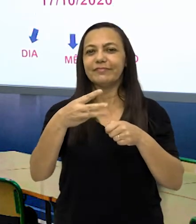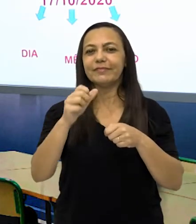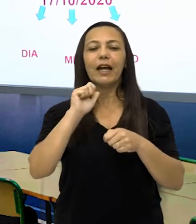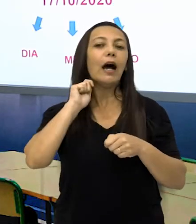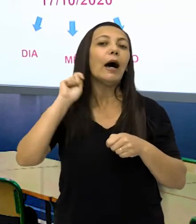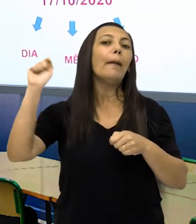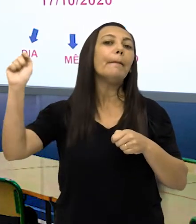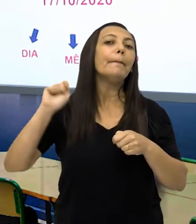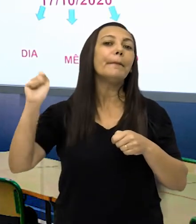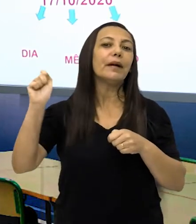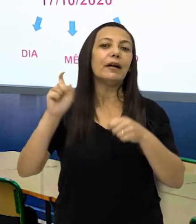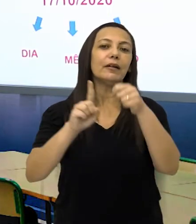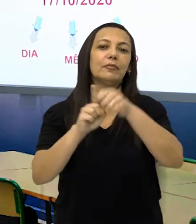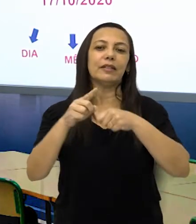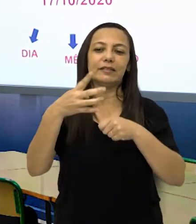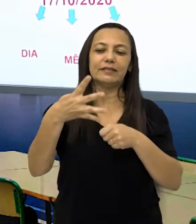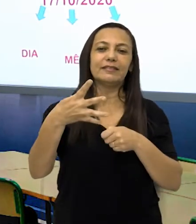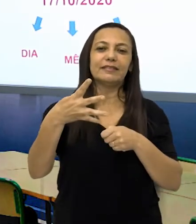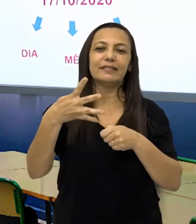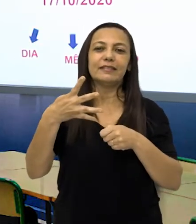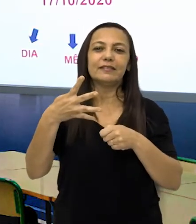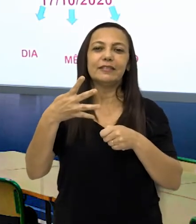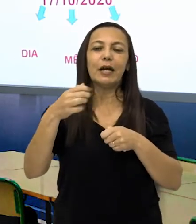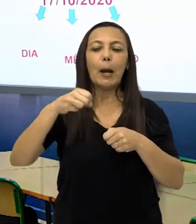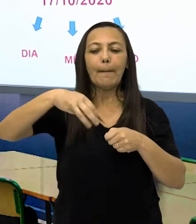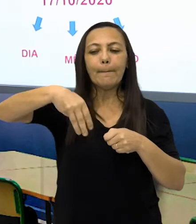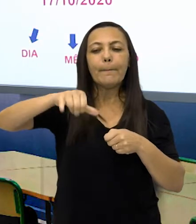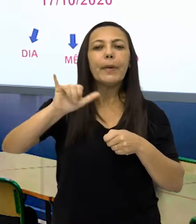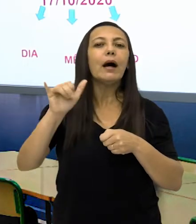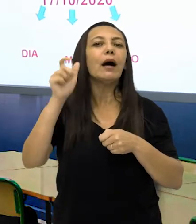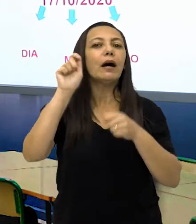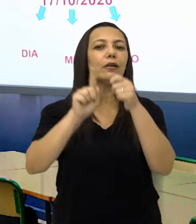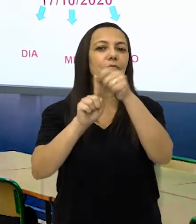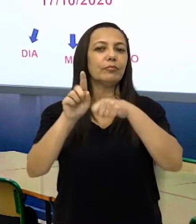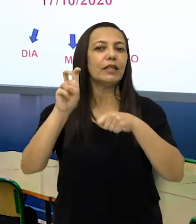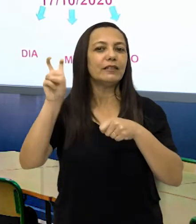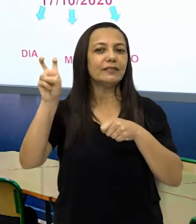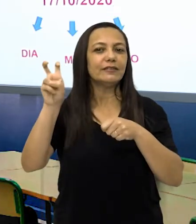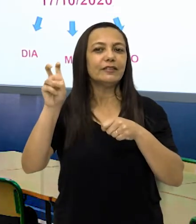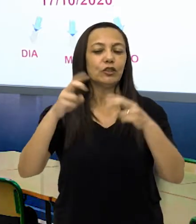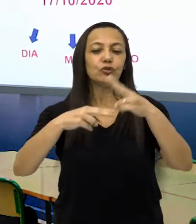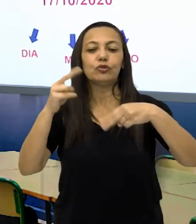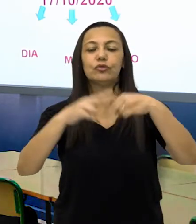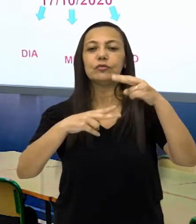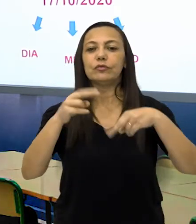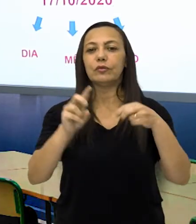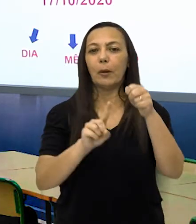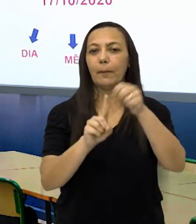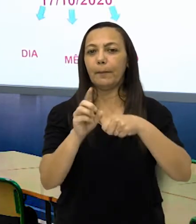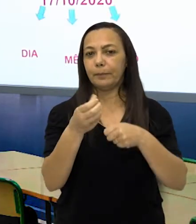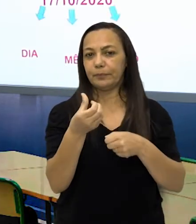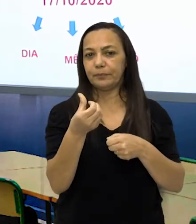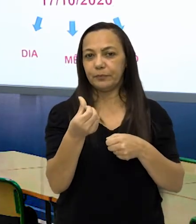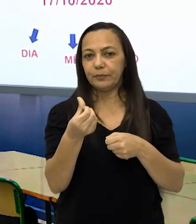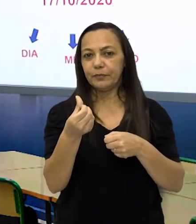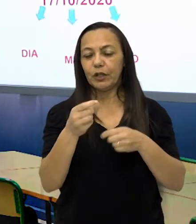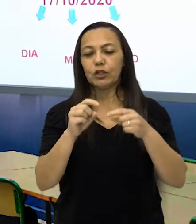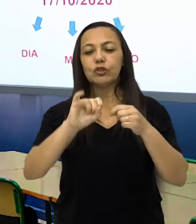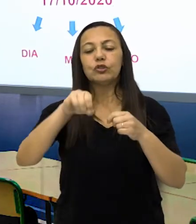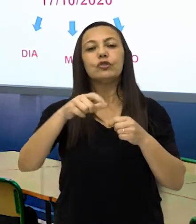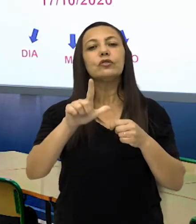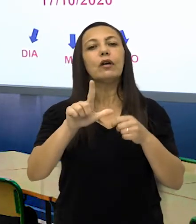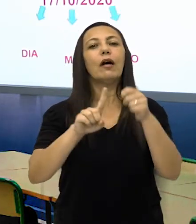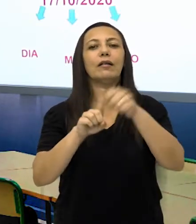Abril, mês 4. Maio, mês 5. Junho, mês 6. Julho,